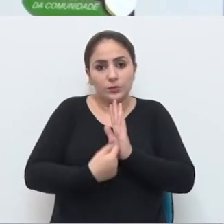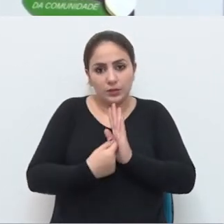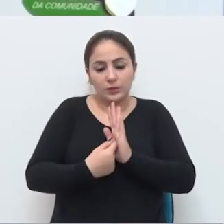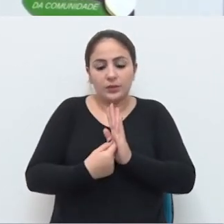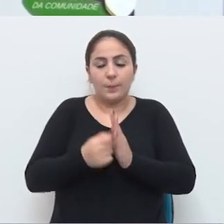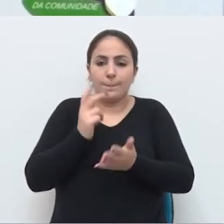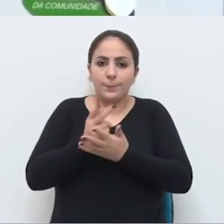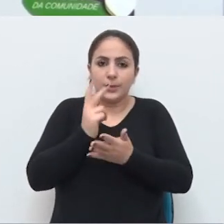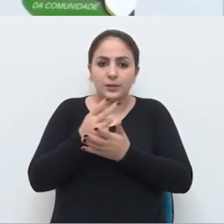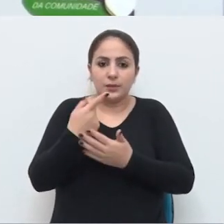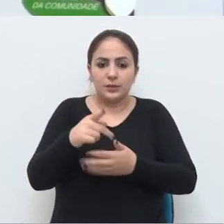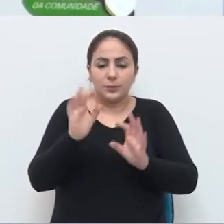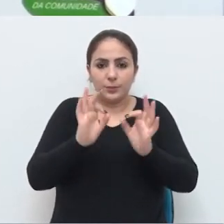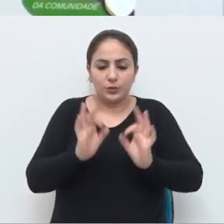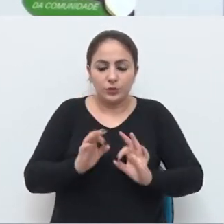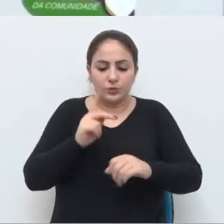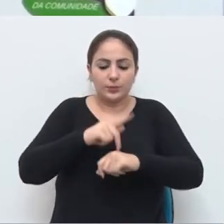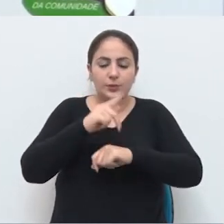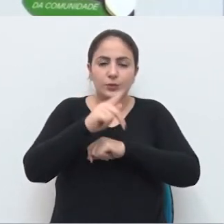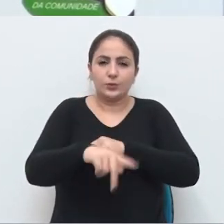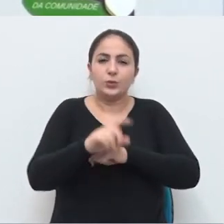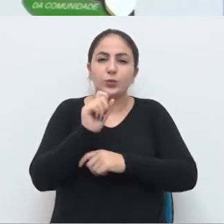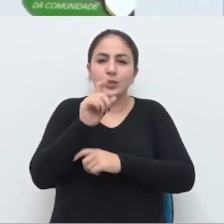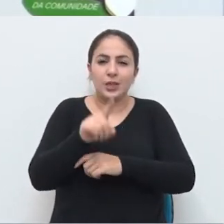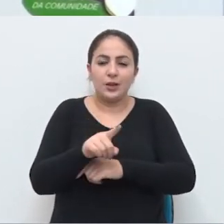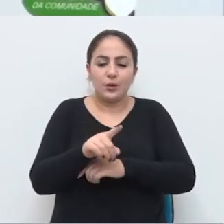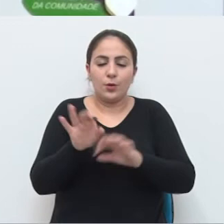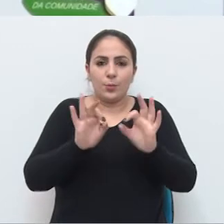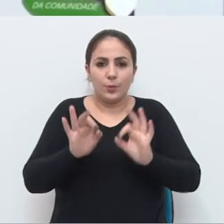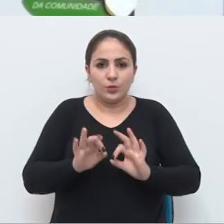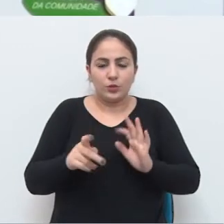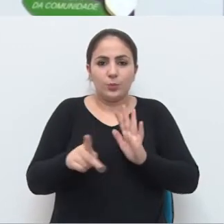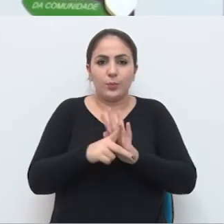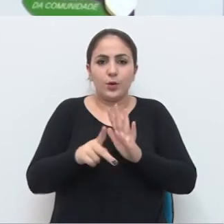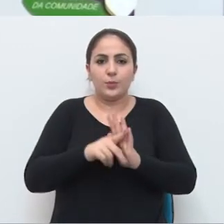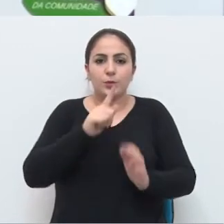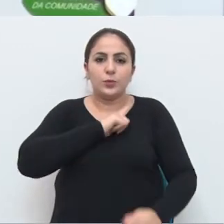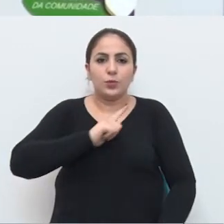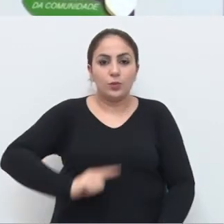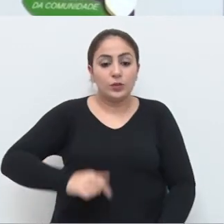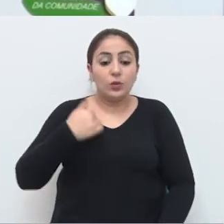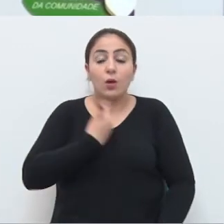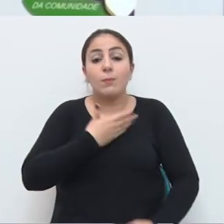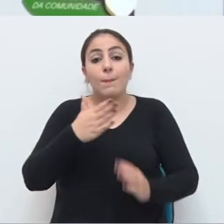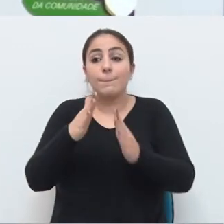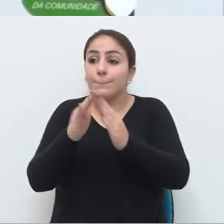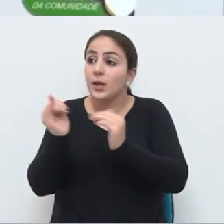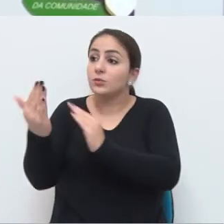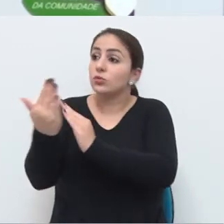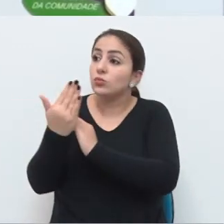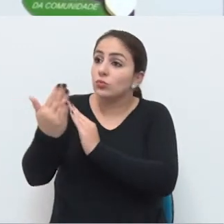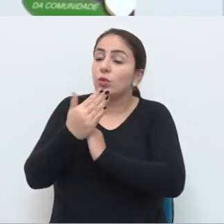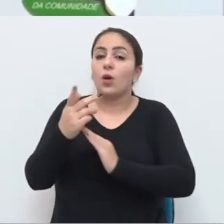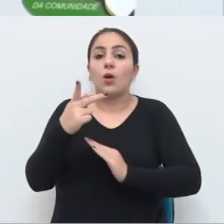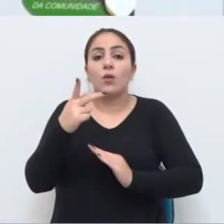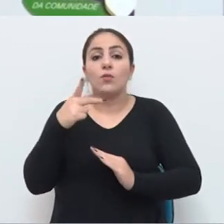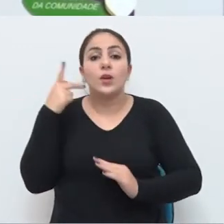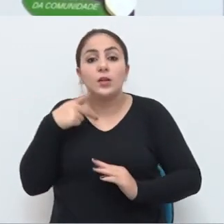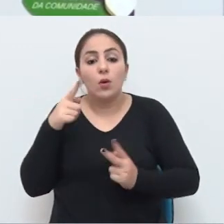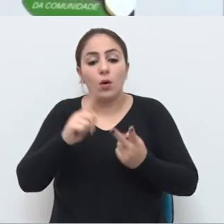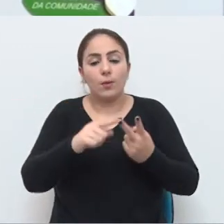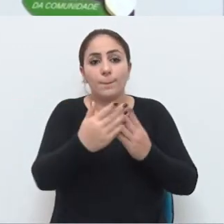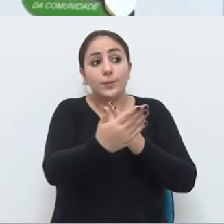mantermos esse programa em Passo Fundo, que é um programa do governo, e a gente pede a ajuda dos vereadores, do